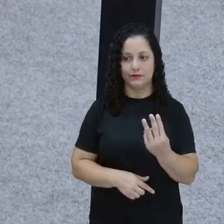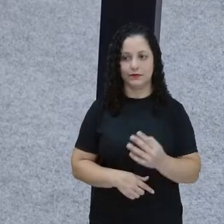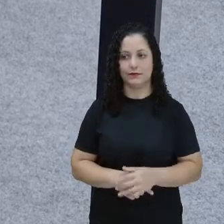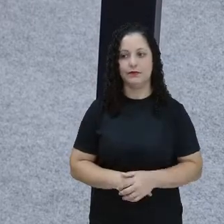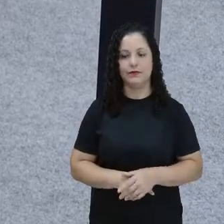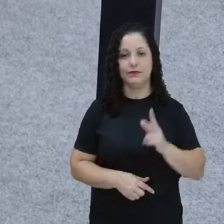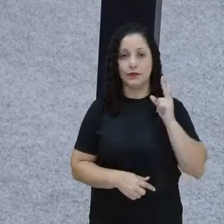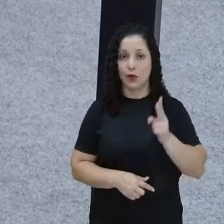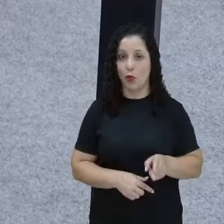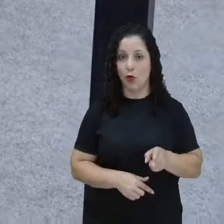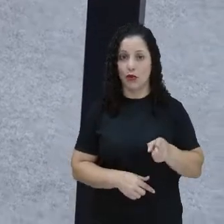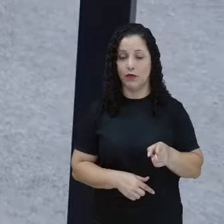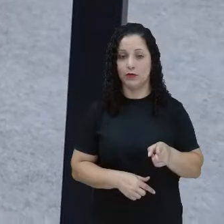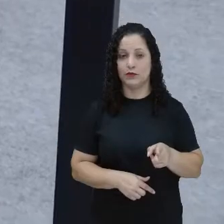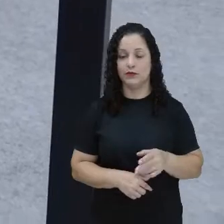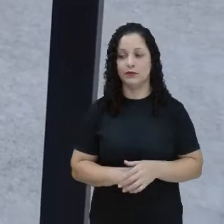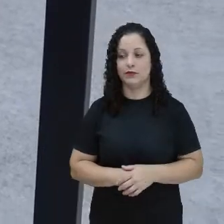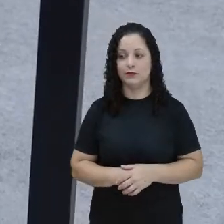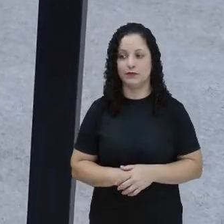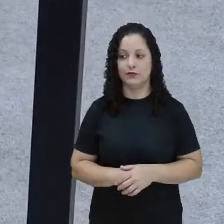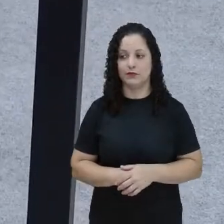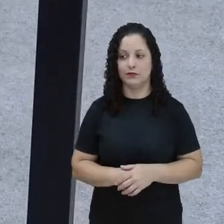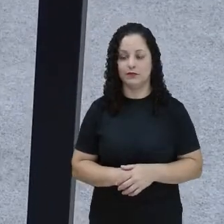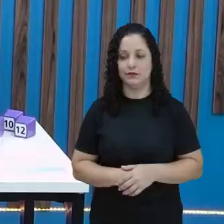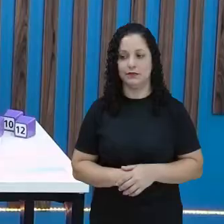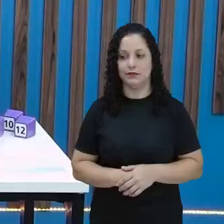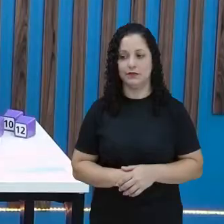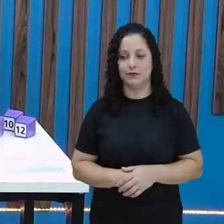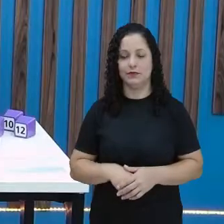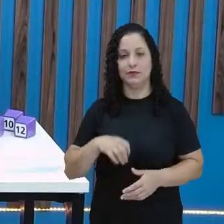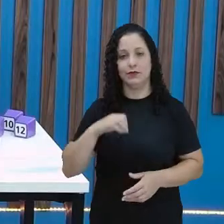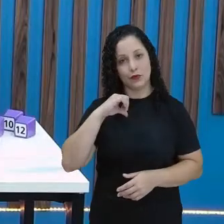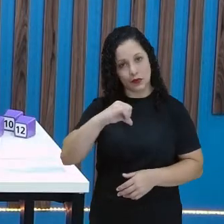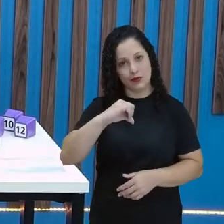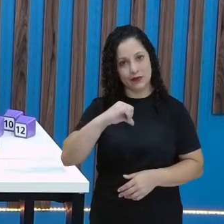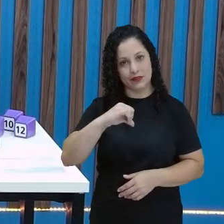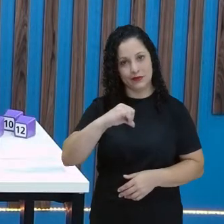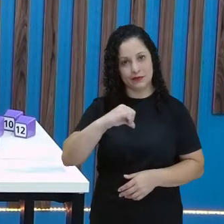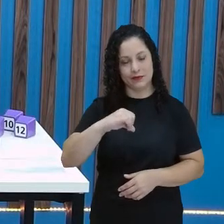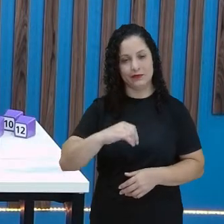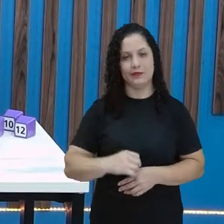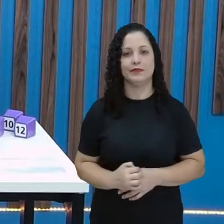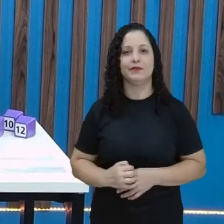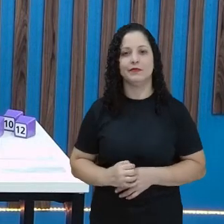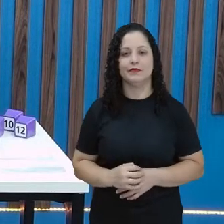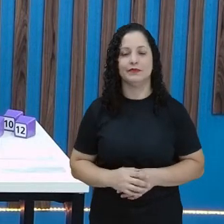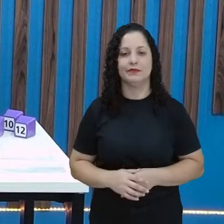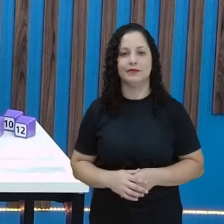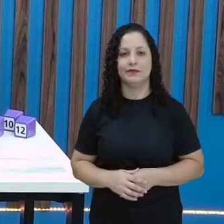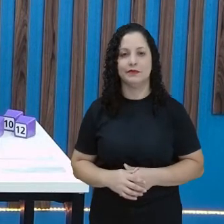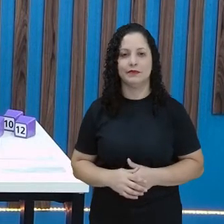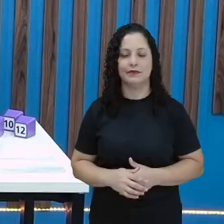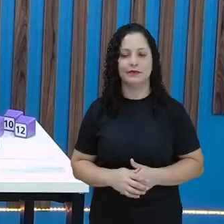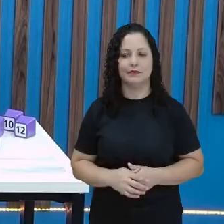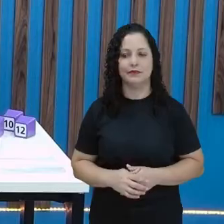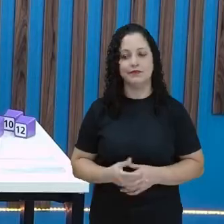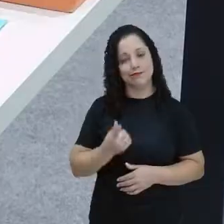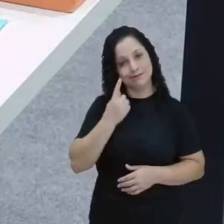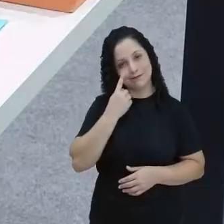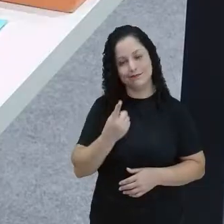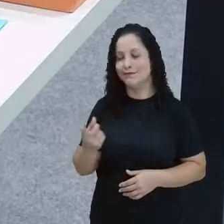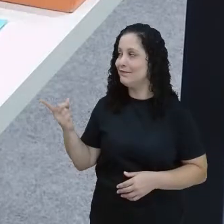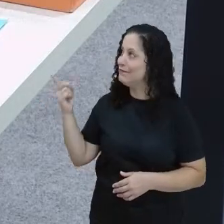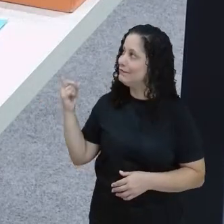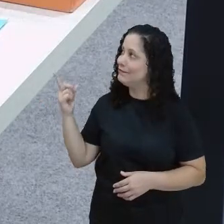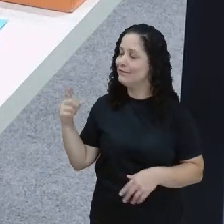que é igual... Deixa eu ver se eu trouxe o número nove. Nove. Olha aí como eu representaria com